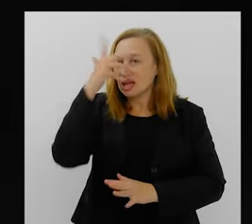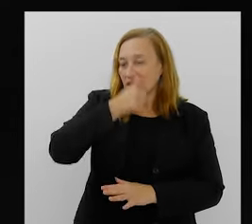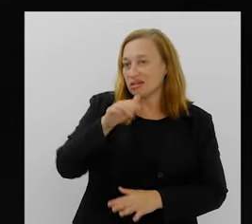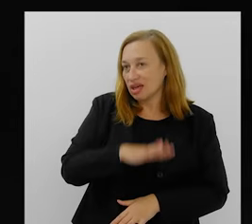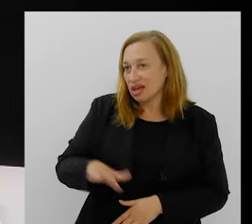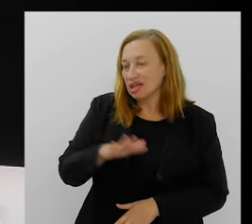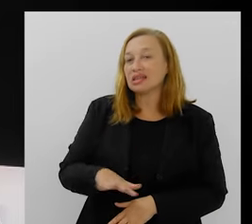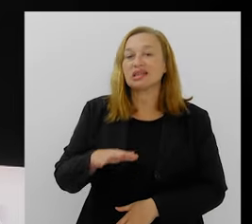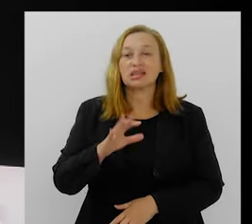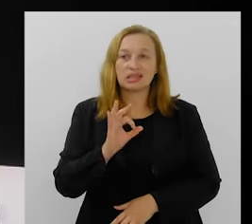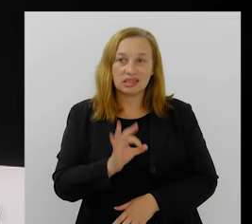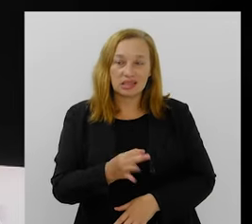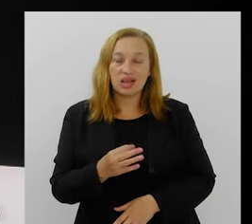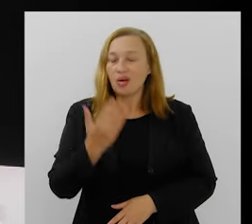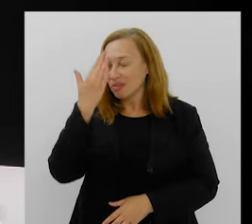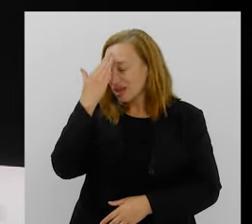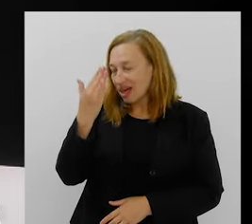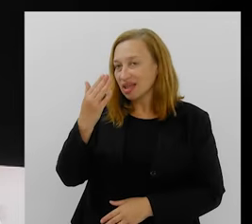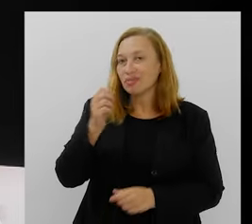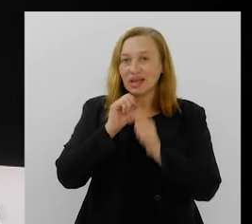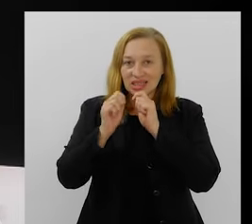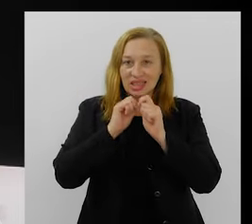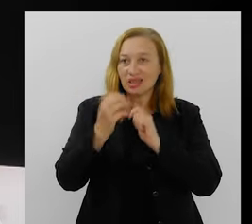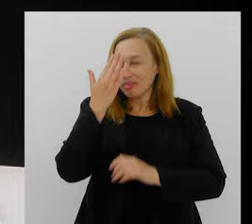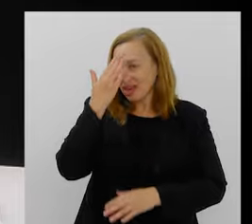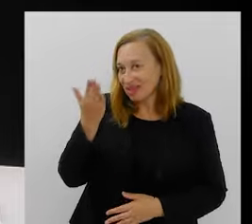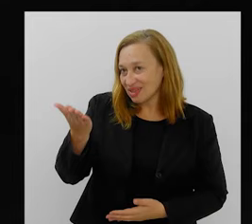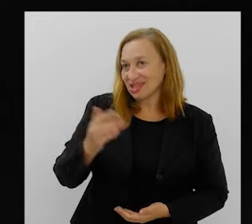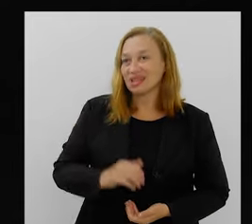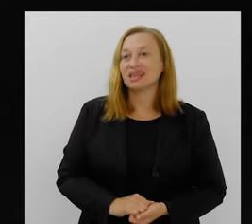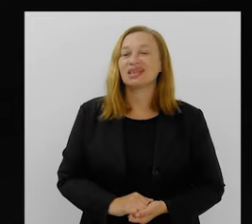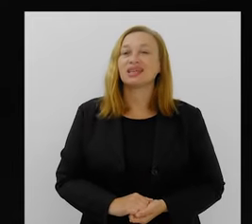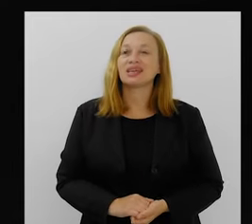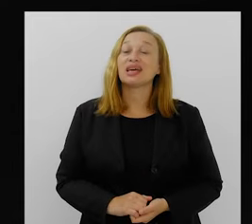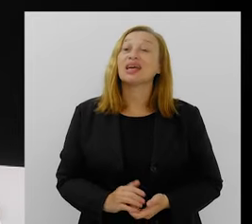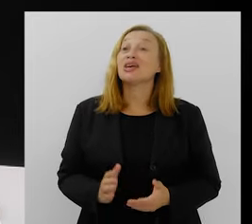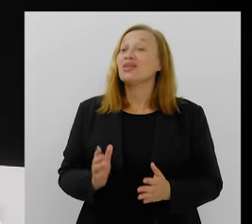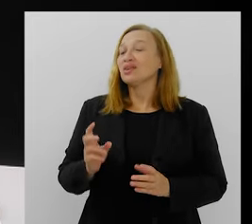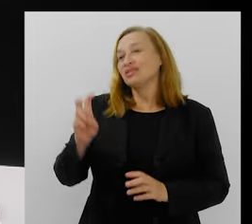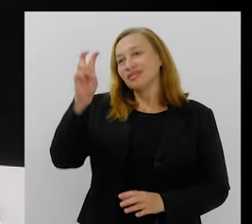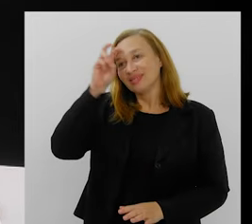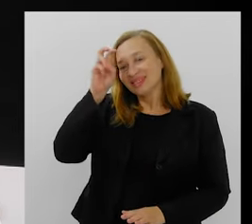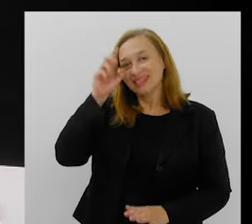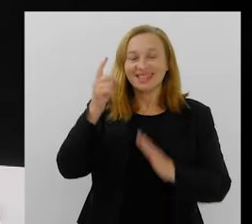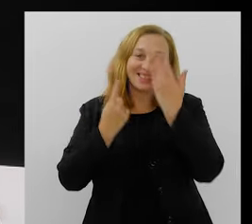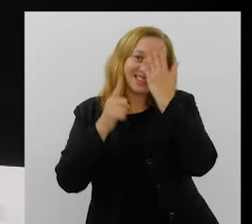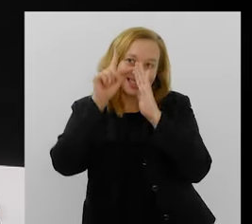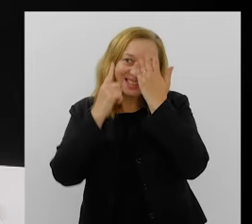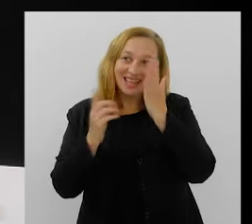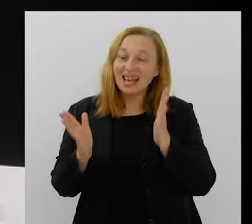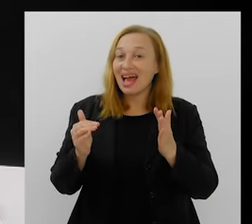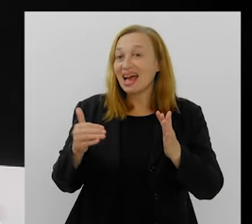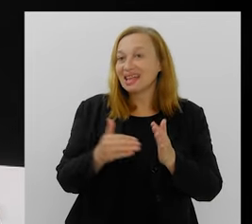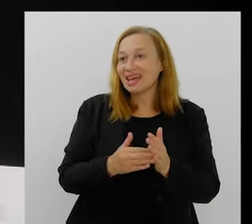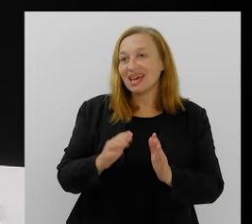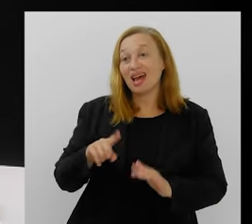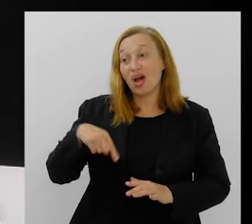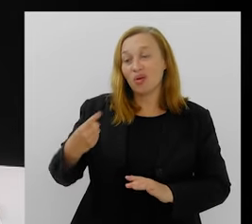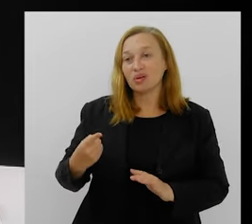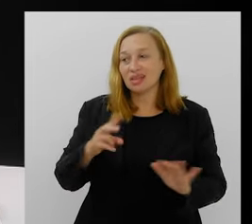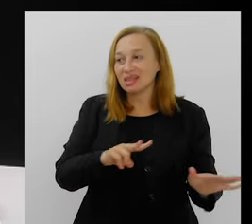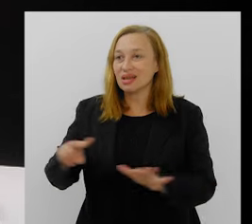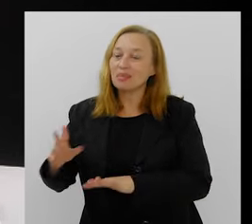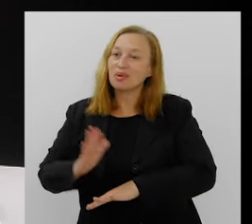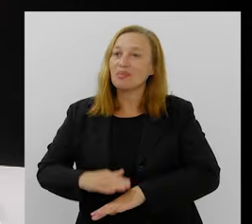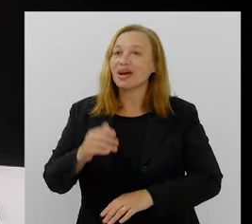infância. Sem dúvida nenhuma. Muito obrigado pela entrevista. Obrigada a você, querida. Esse foi o Quintas com Quintais e até a semana